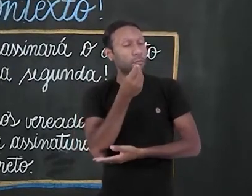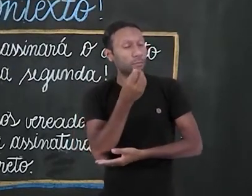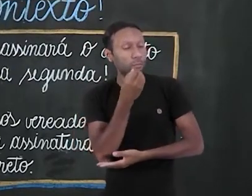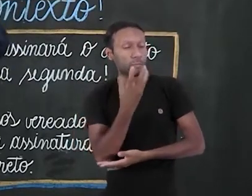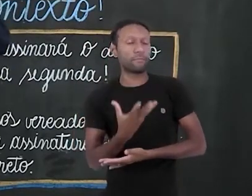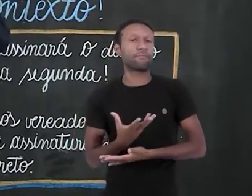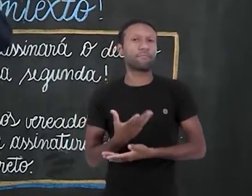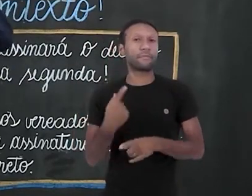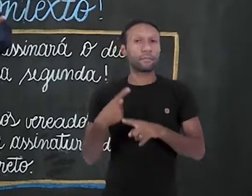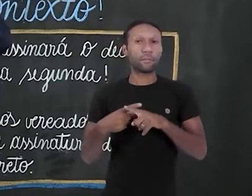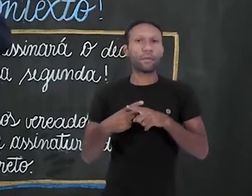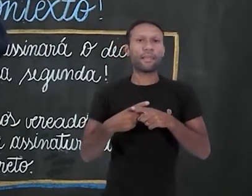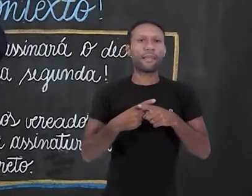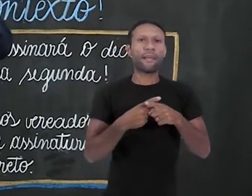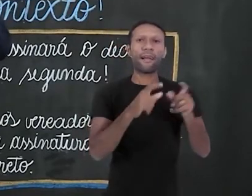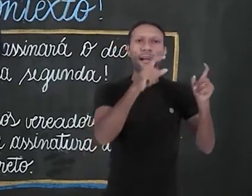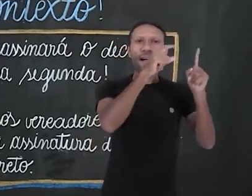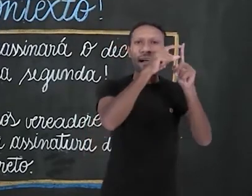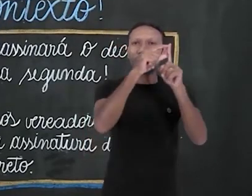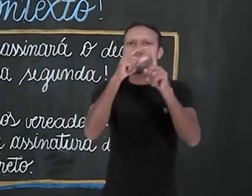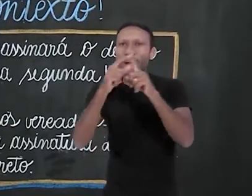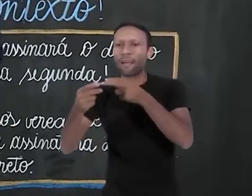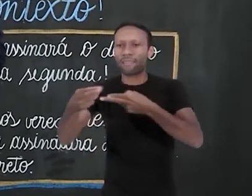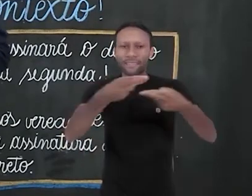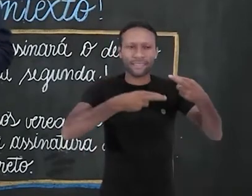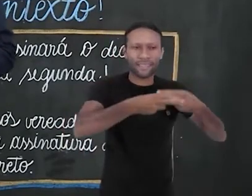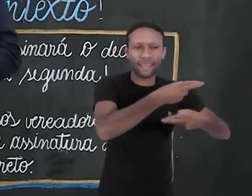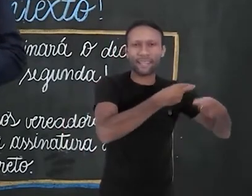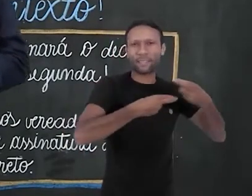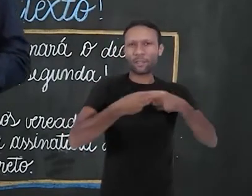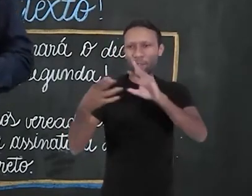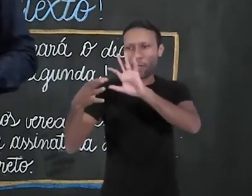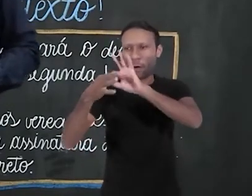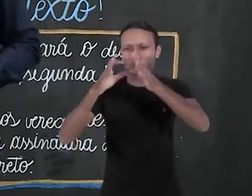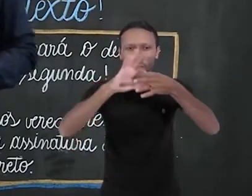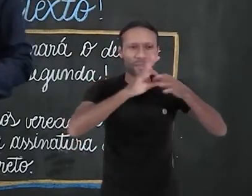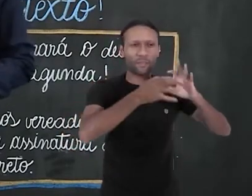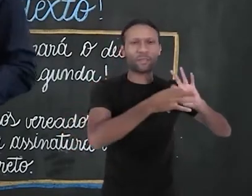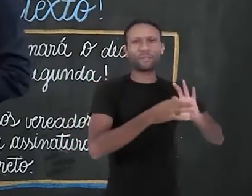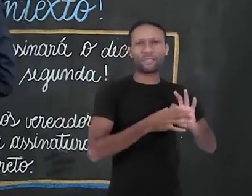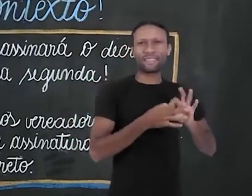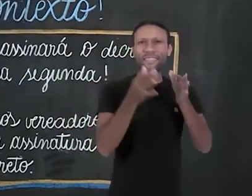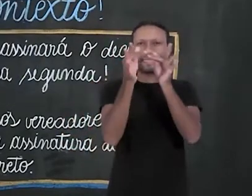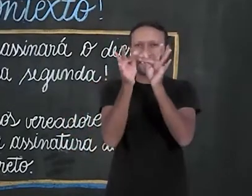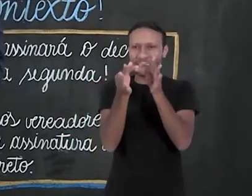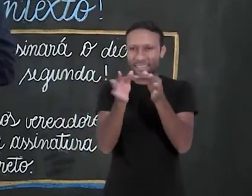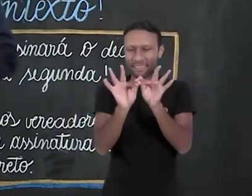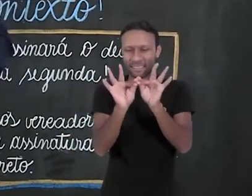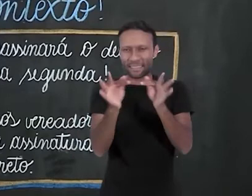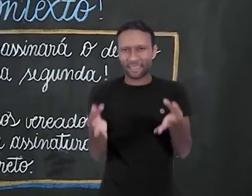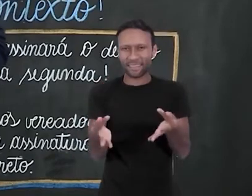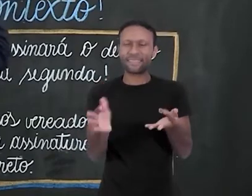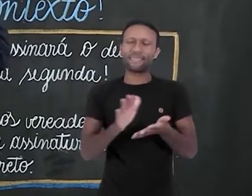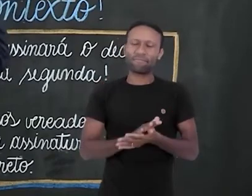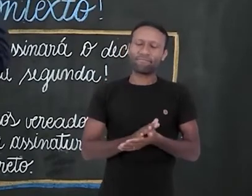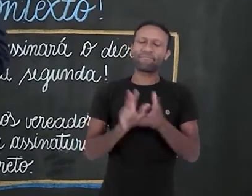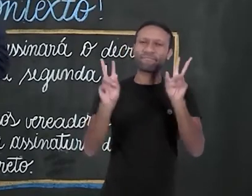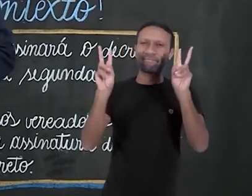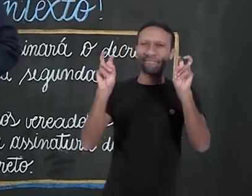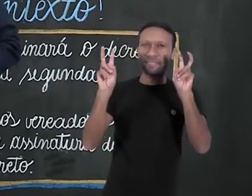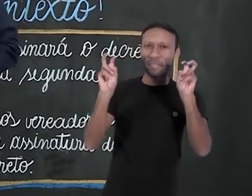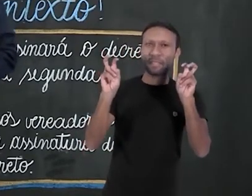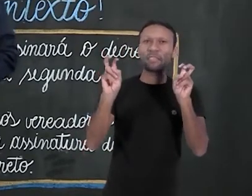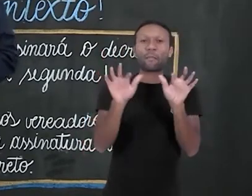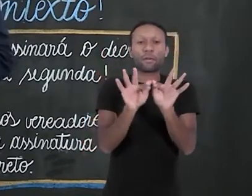palavras se relacionam e a combinação entre elas define o que a gente chama de sintaxe. O tema da aula de hoje foi esse termo